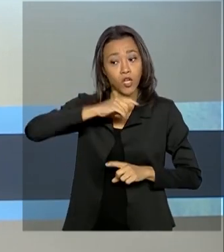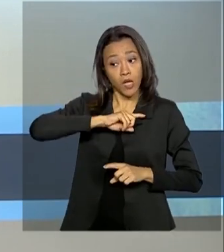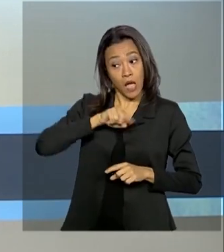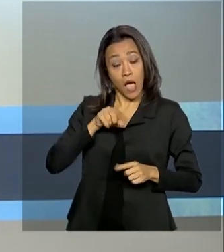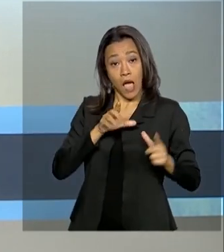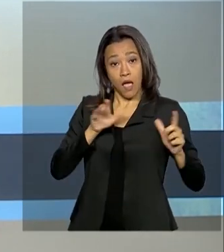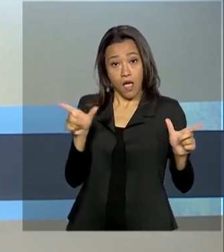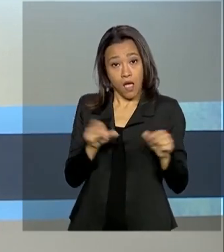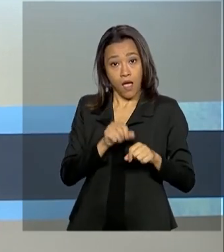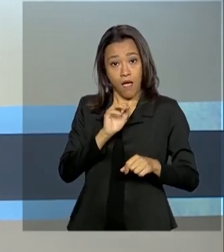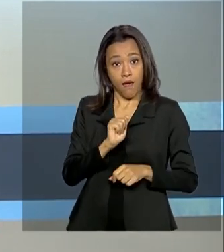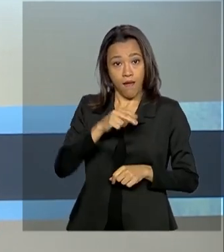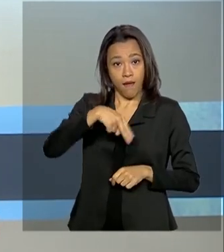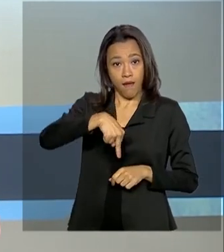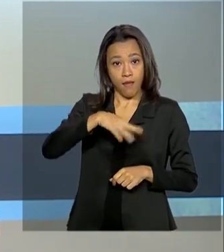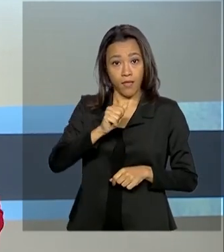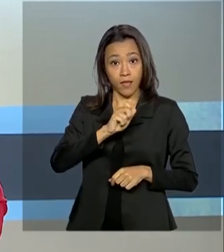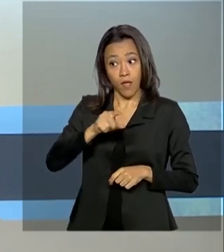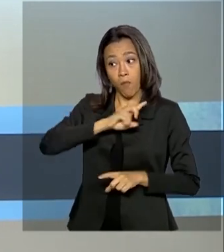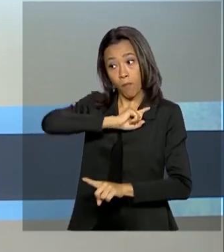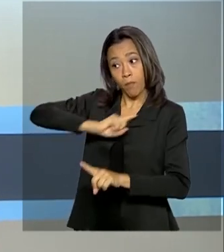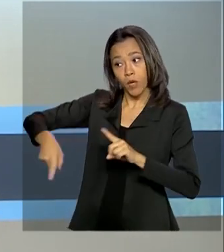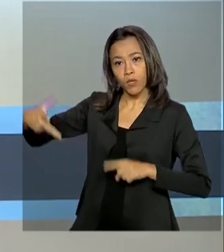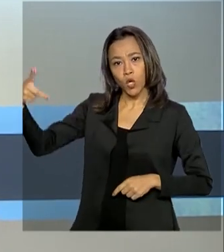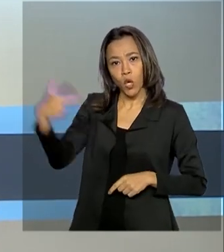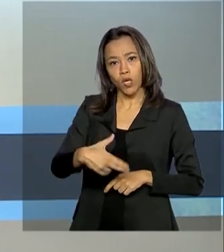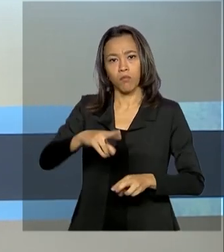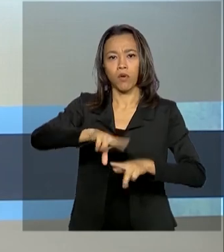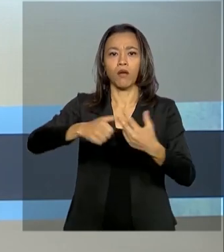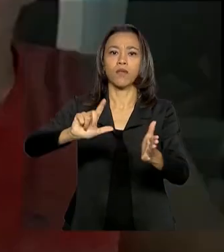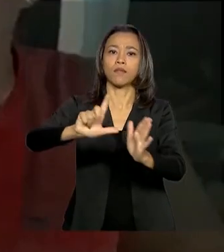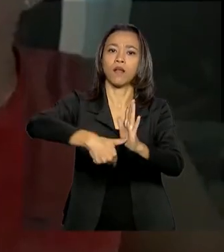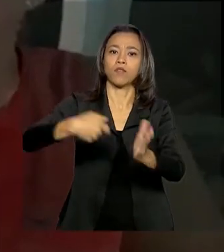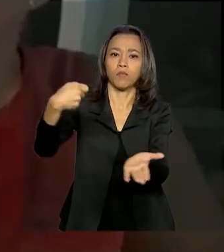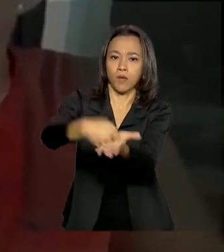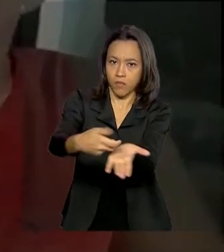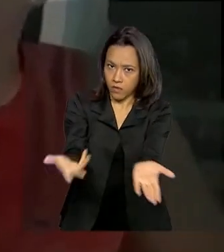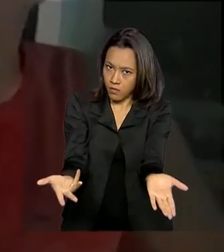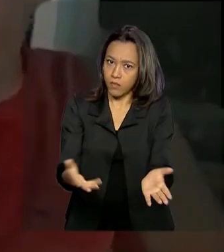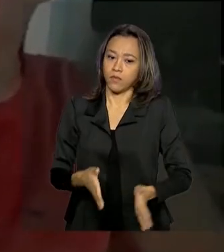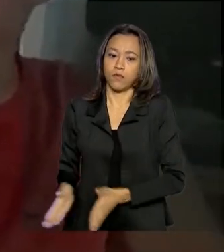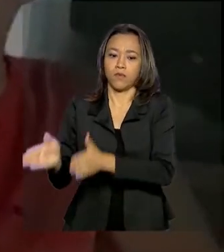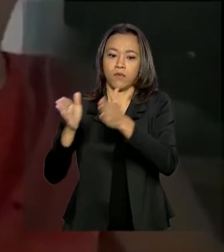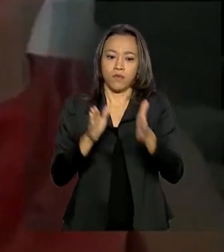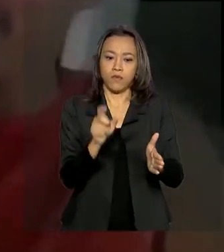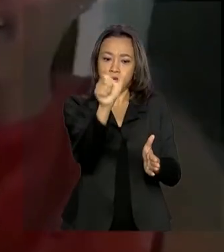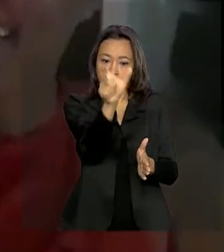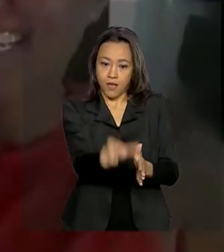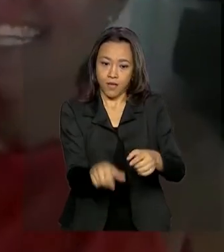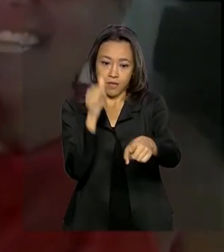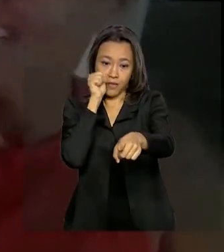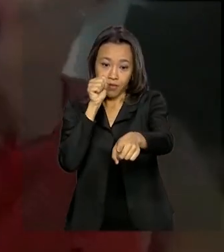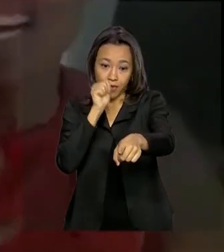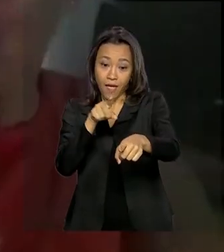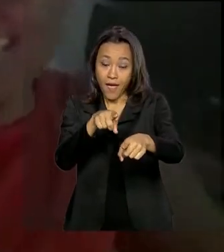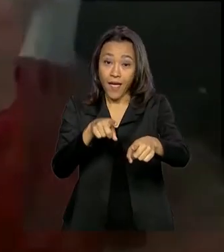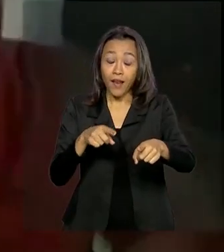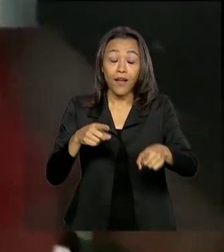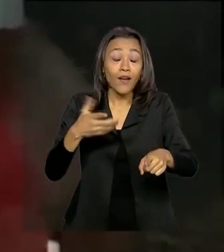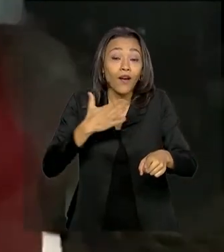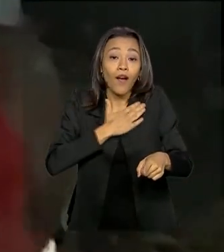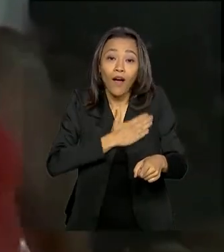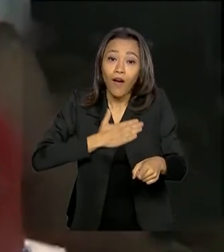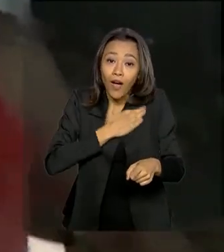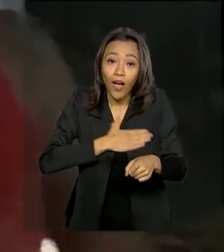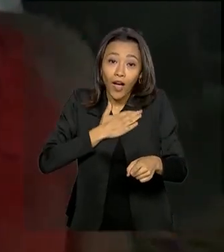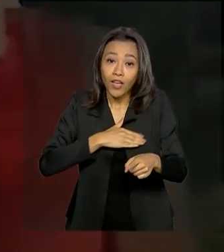cortar os serviços de clientes com contas em atraso. Malu é conhecida como a vovó blogueira de Brasília.